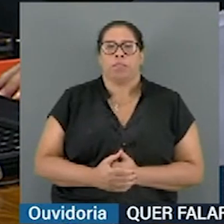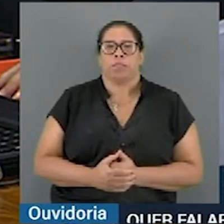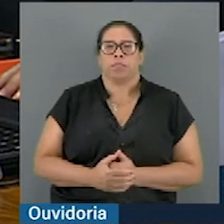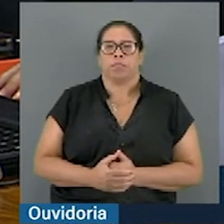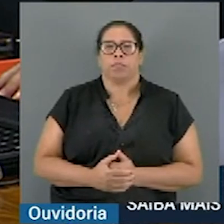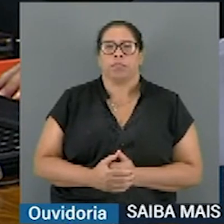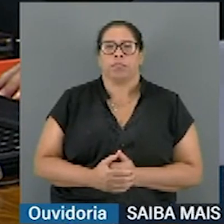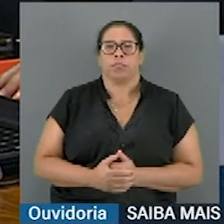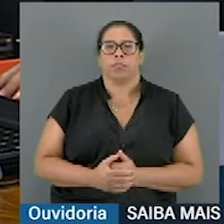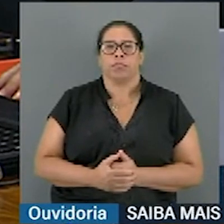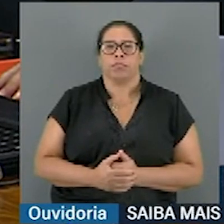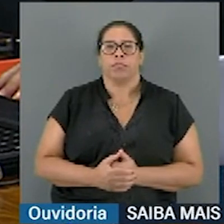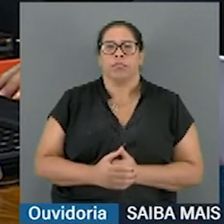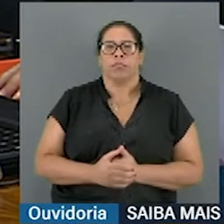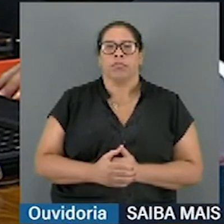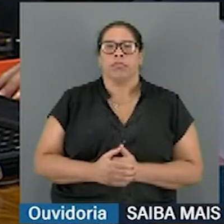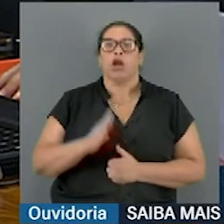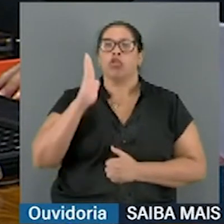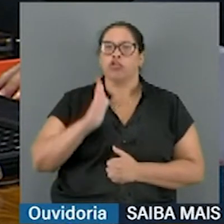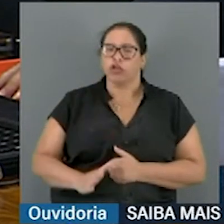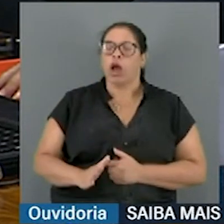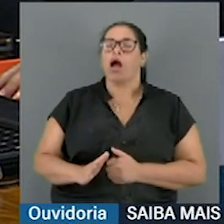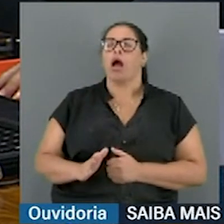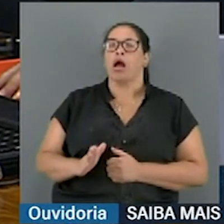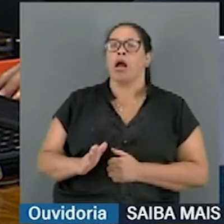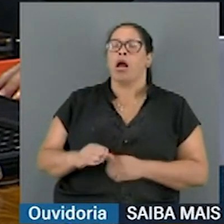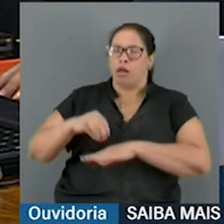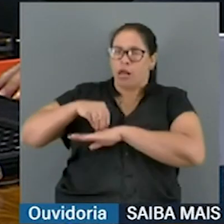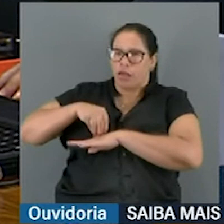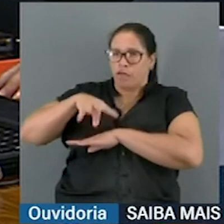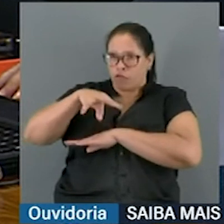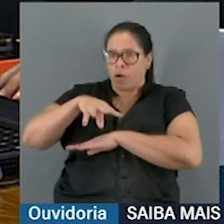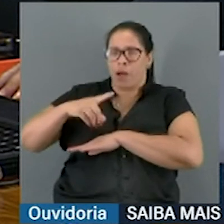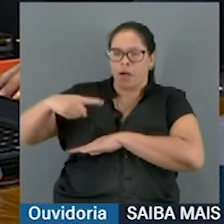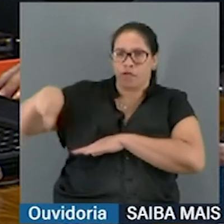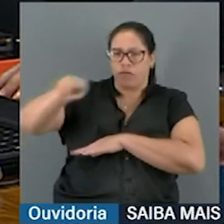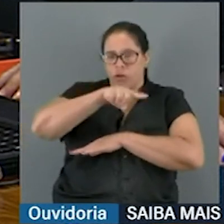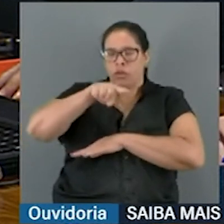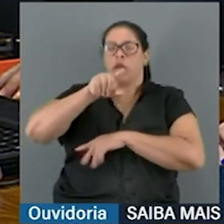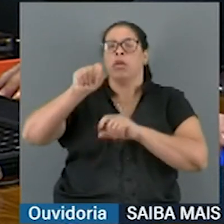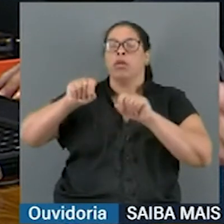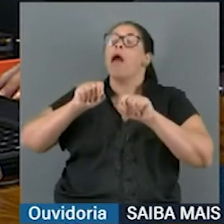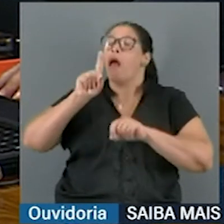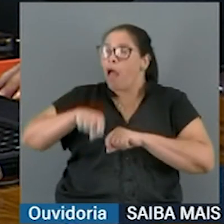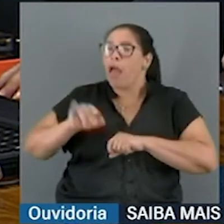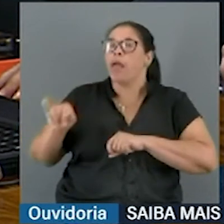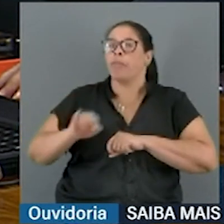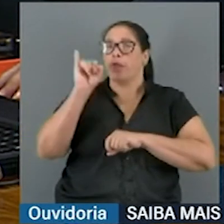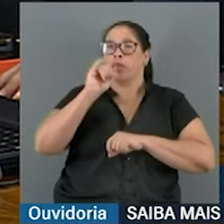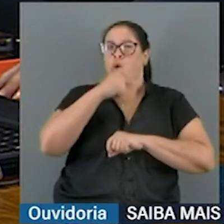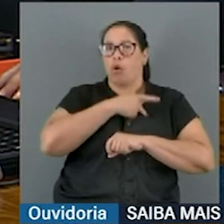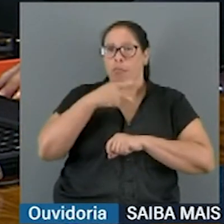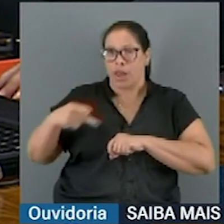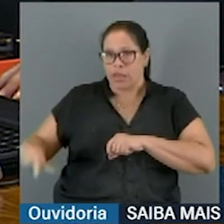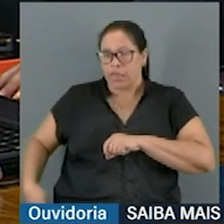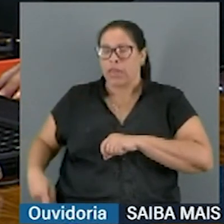Trazer a público, senador Avel, não sei se já falei pessoalmente para a Boa Excelência, mas eu acho que é importante. O presidente, o